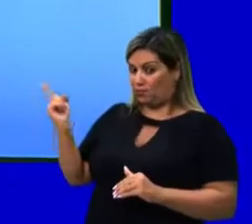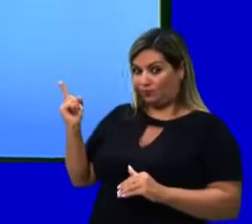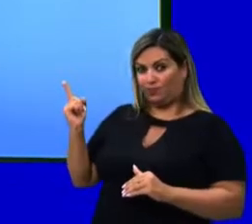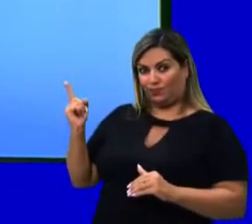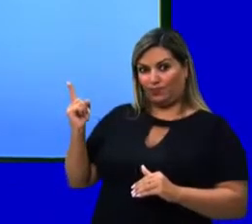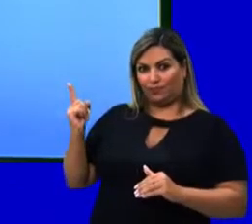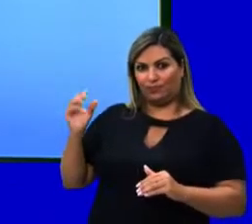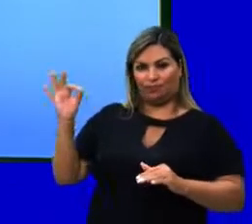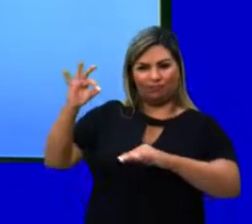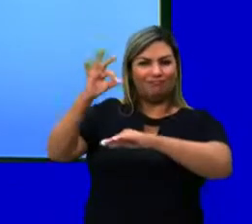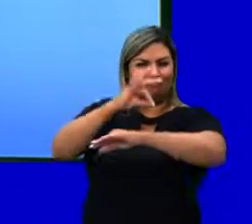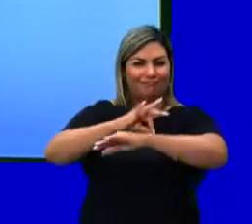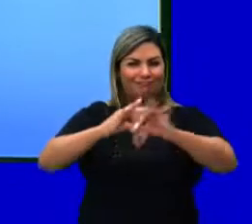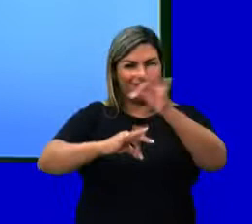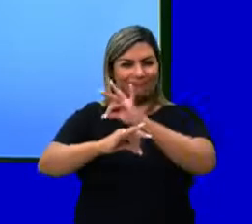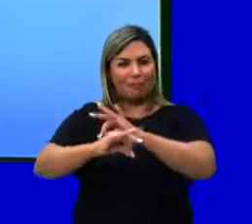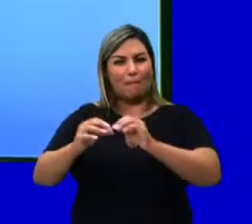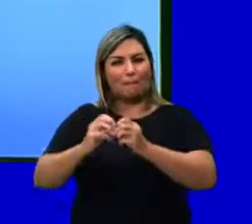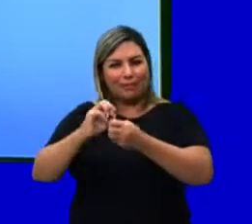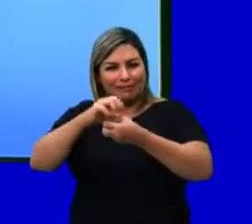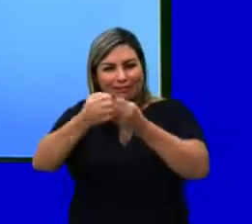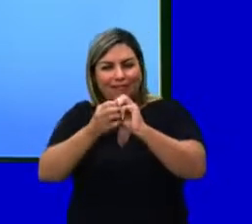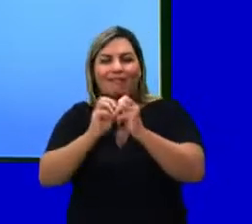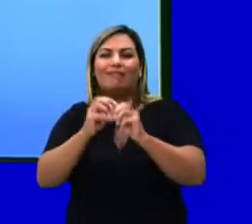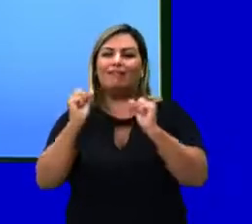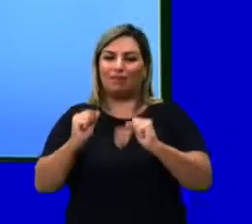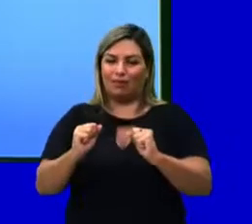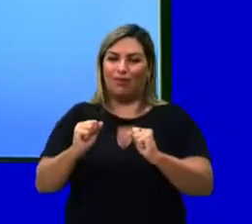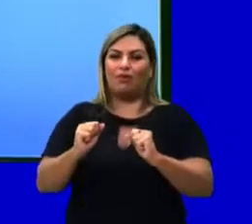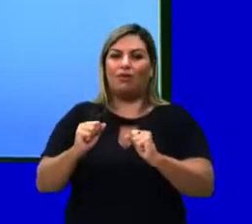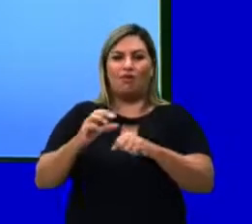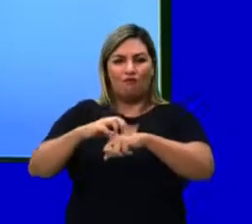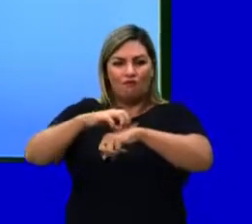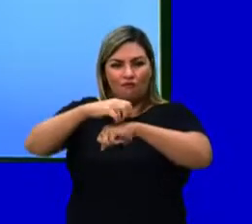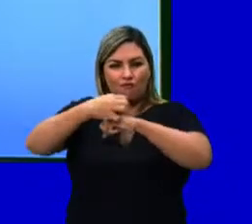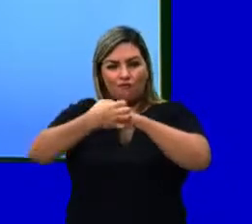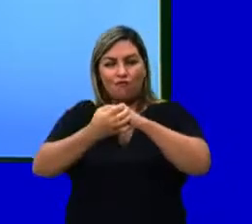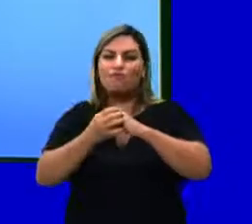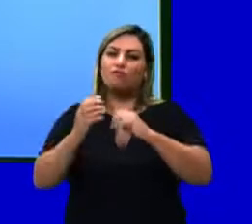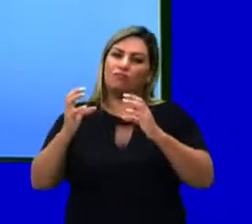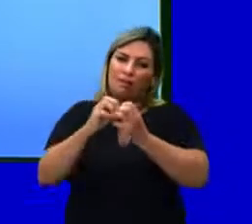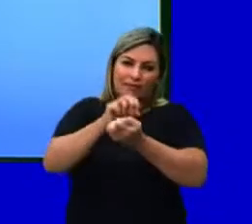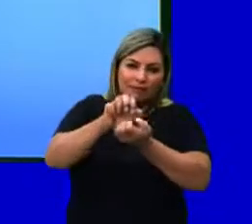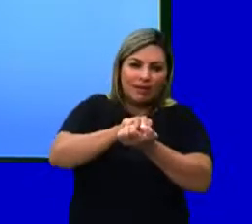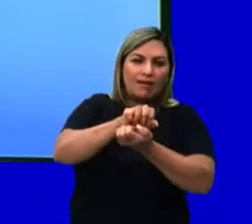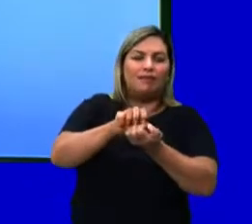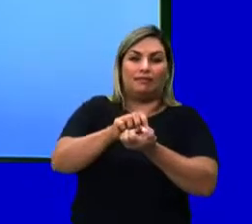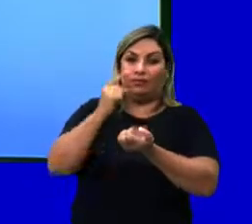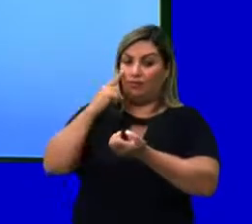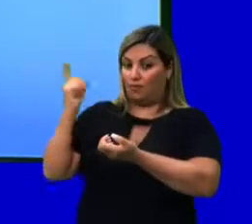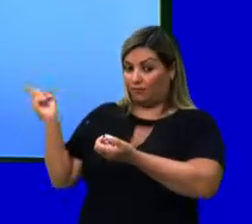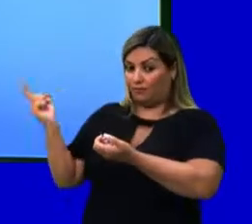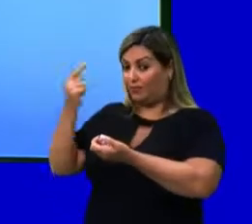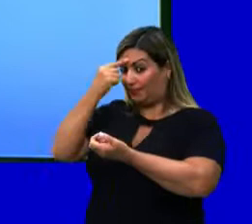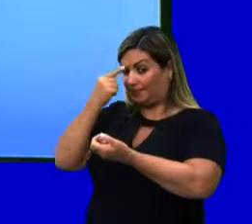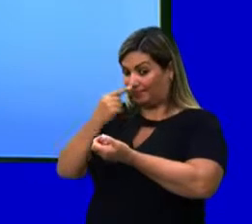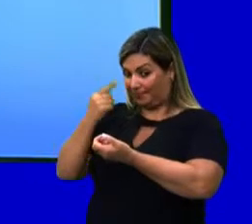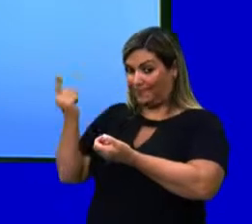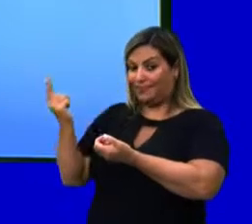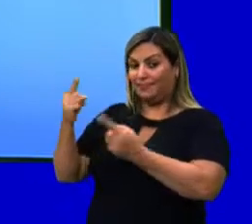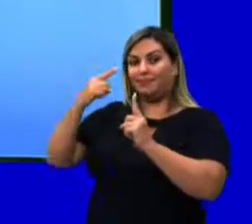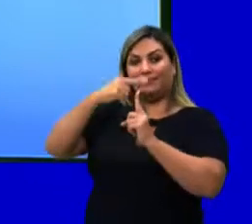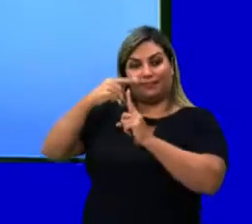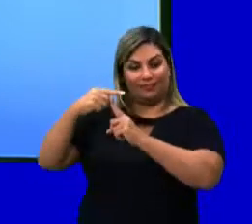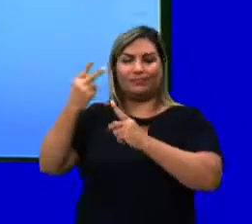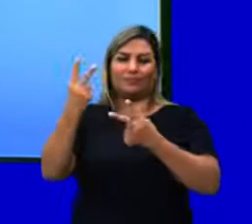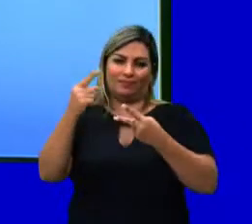decompositores, que podem ser fungos e bactérias. Olha só, aqui na imagem eu coloquei